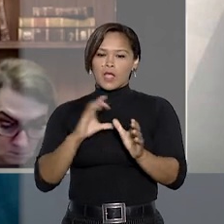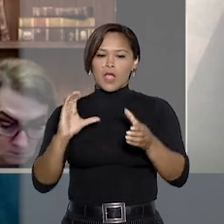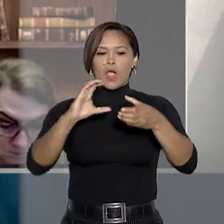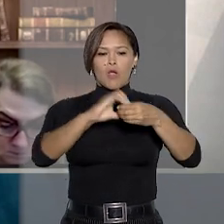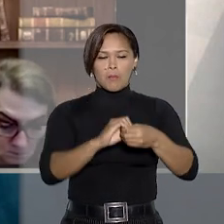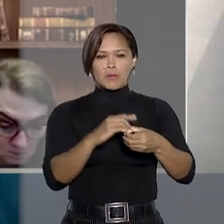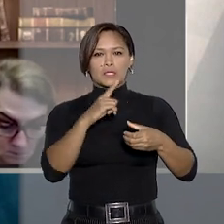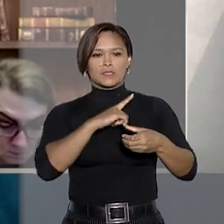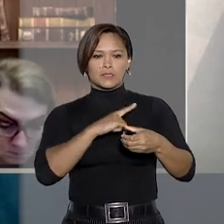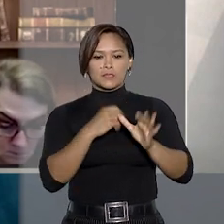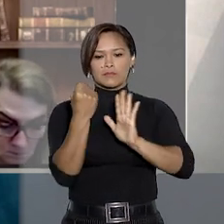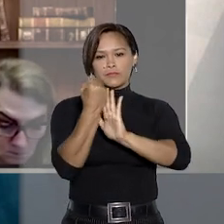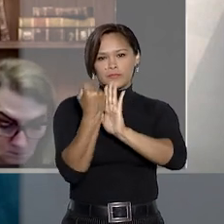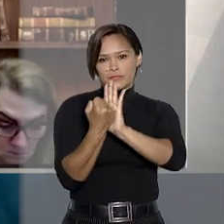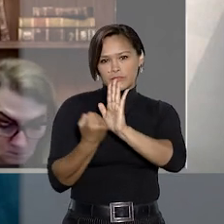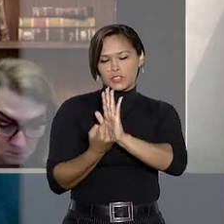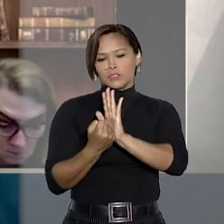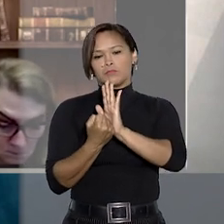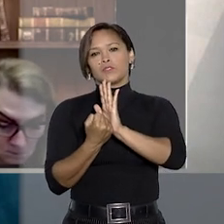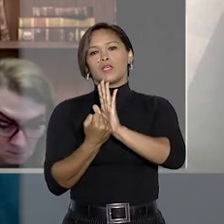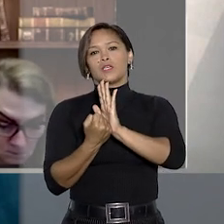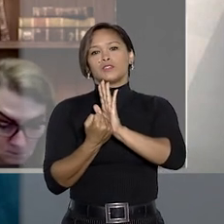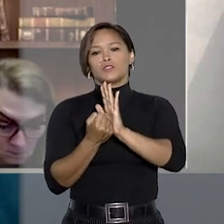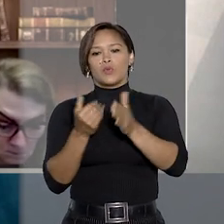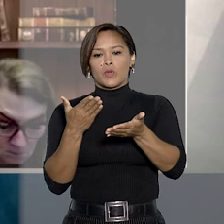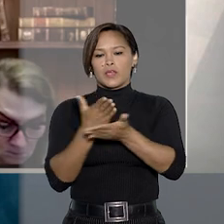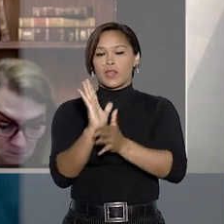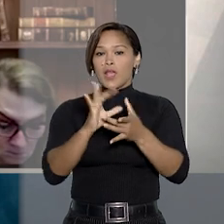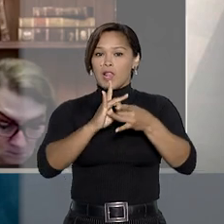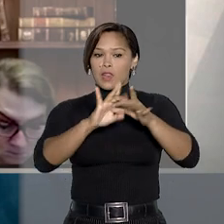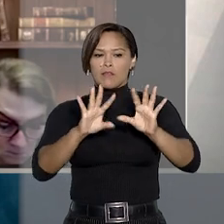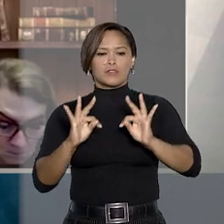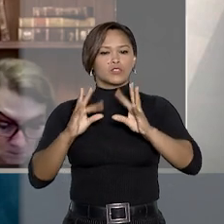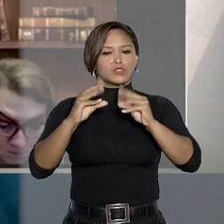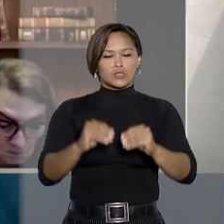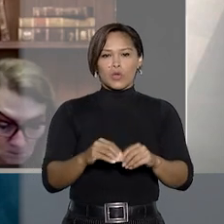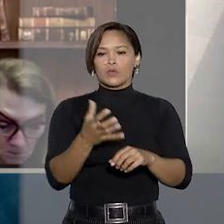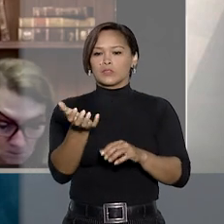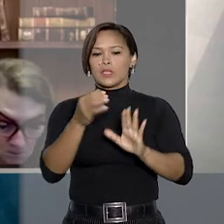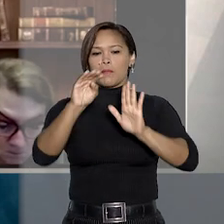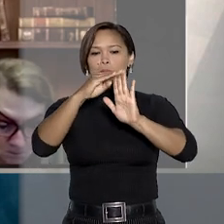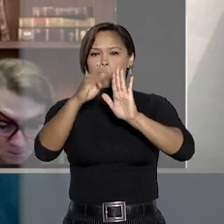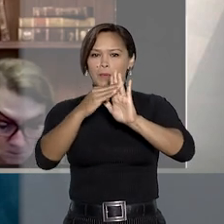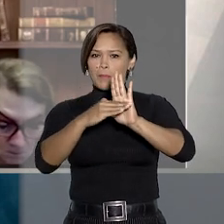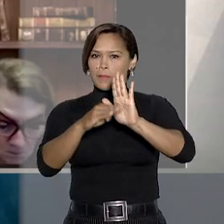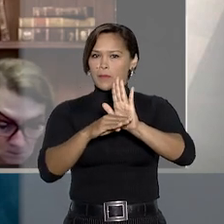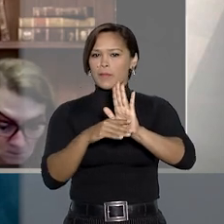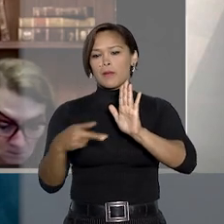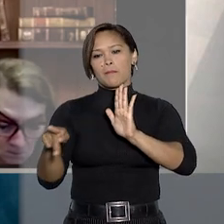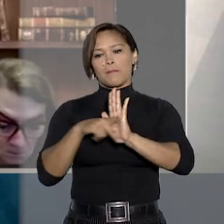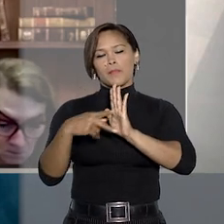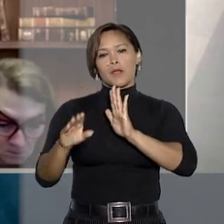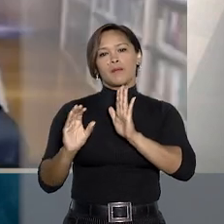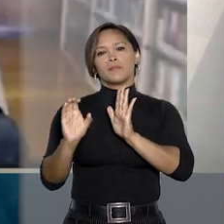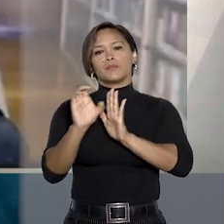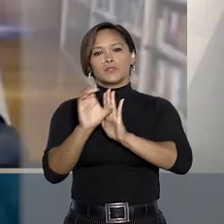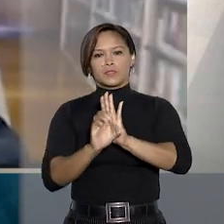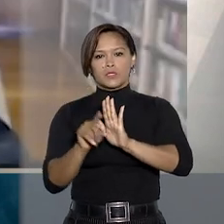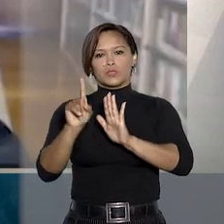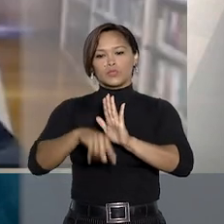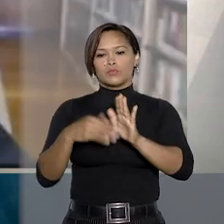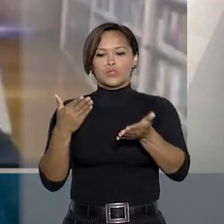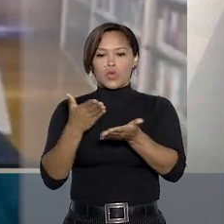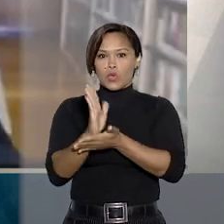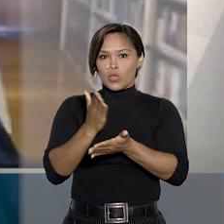as cooperativas sejam regidas pelo princípio do ingresso livre a todos os que preencherem os requisitos estatutários, a